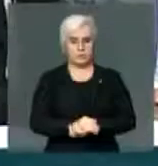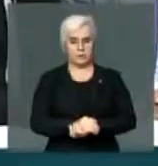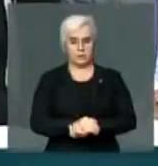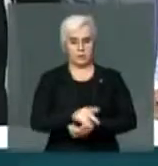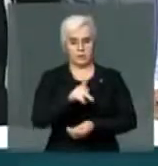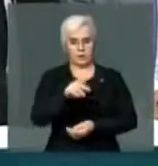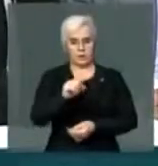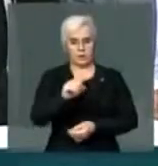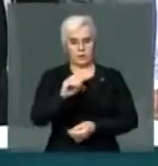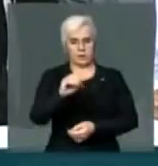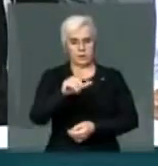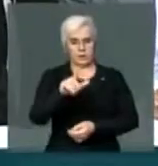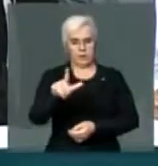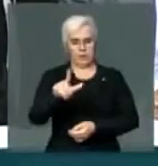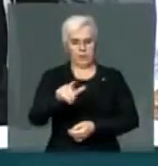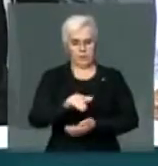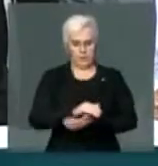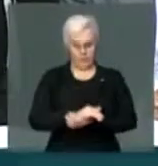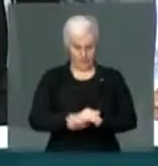Pessoal,